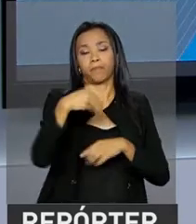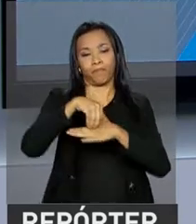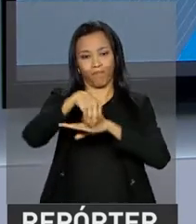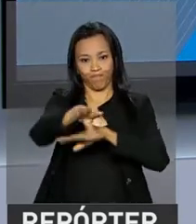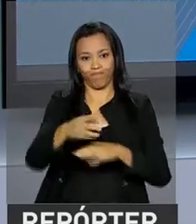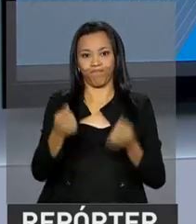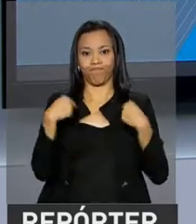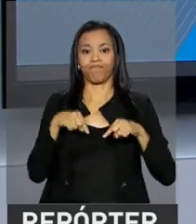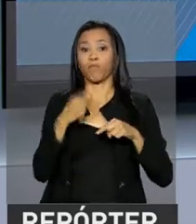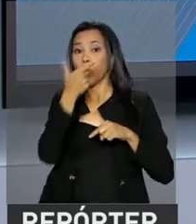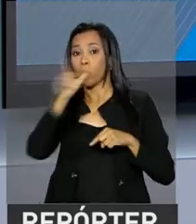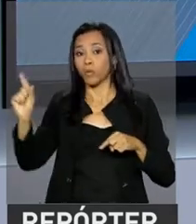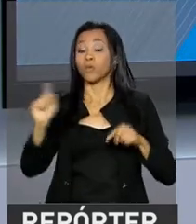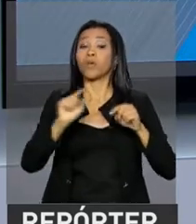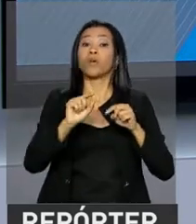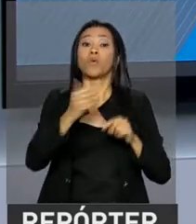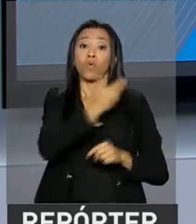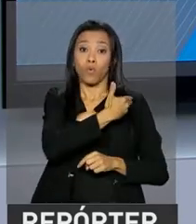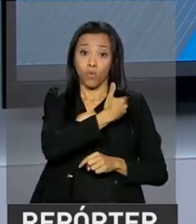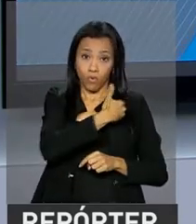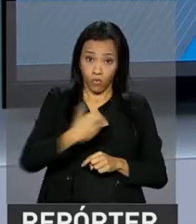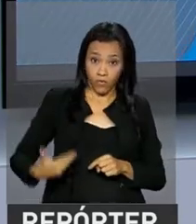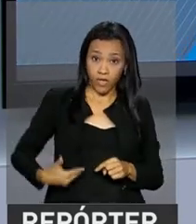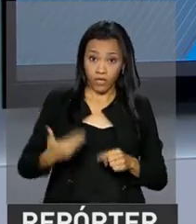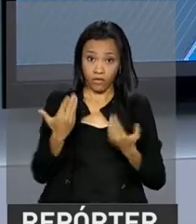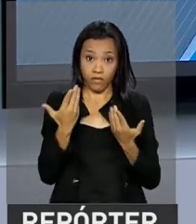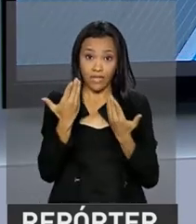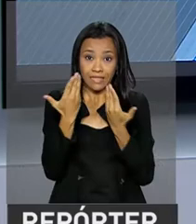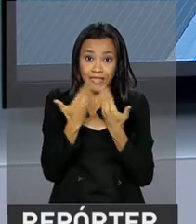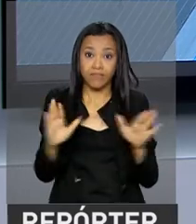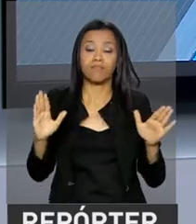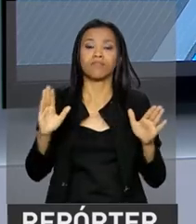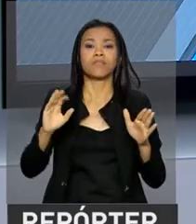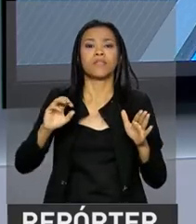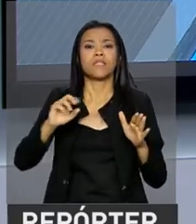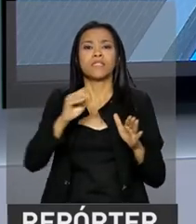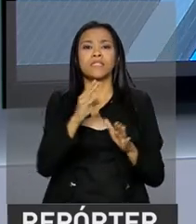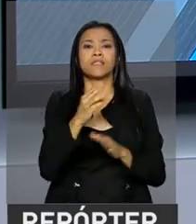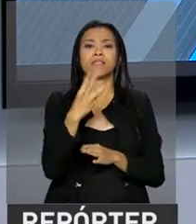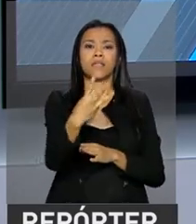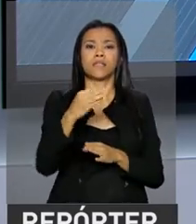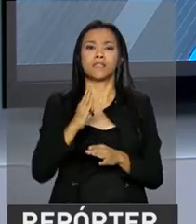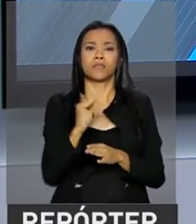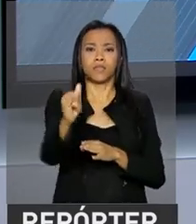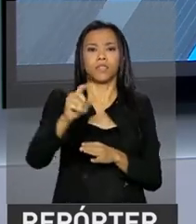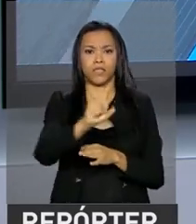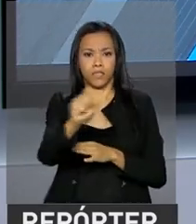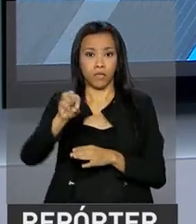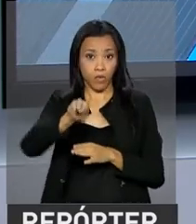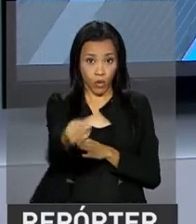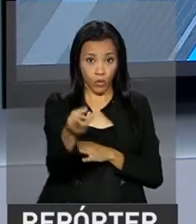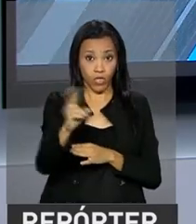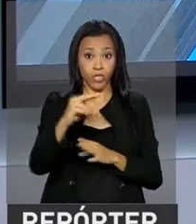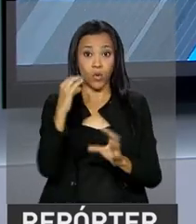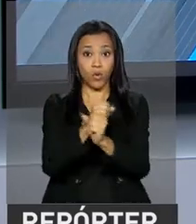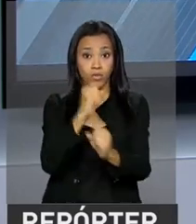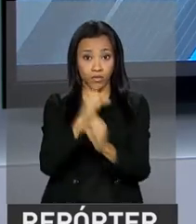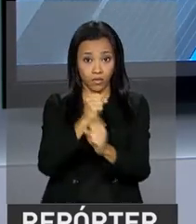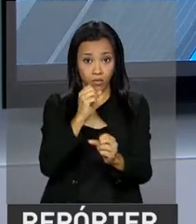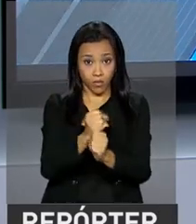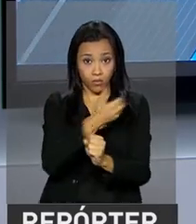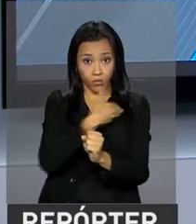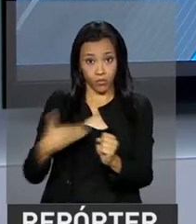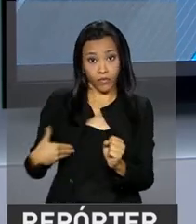Olha, o governo vai desbloquear 3 bilhões e 100 milhões de reais do orçamento da União deste ano. Isso